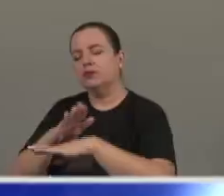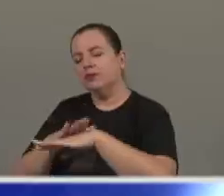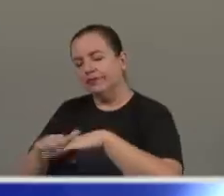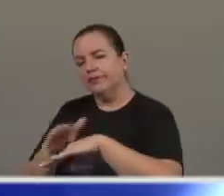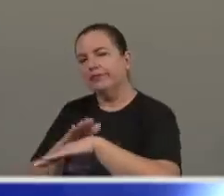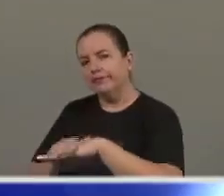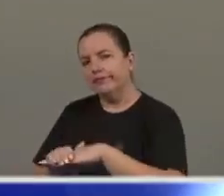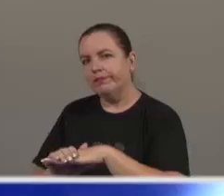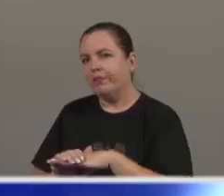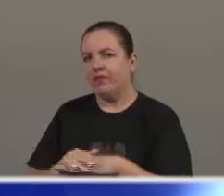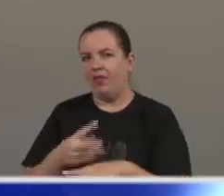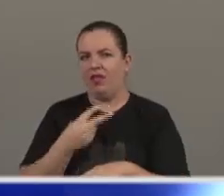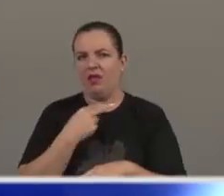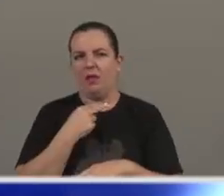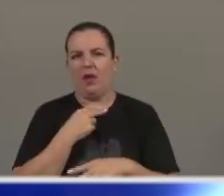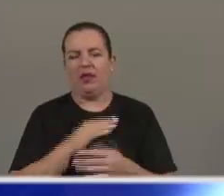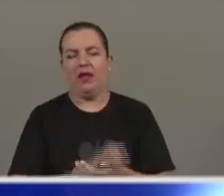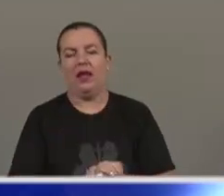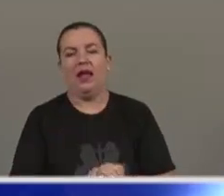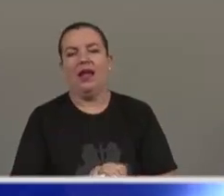que ser desinteressado,